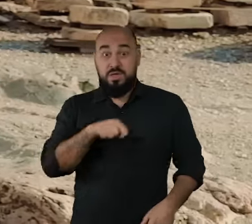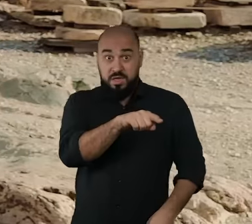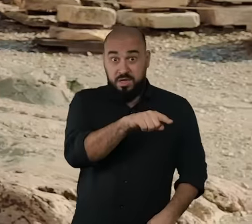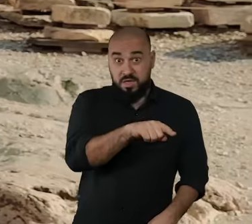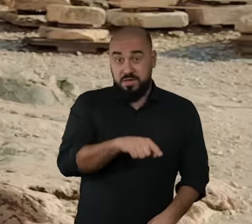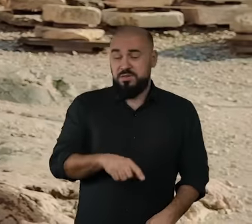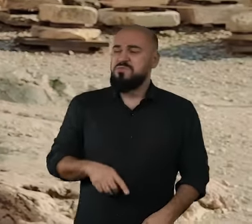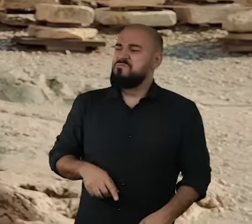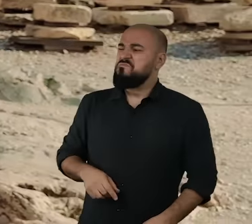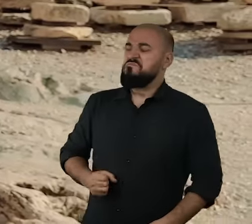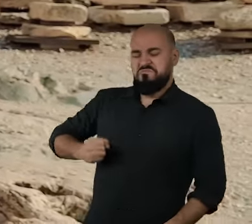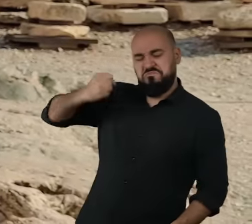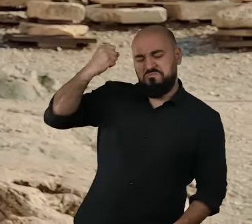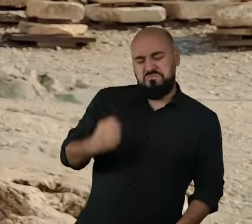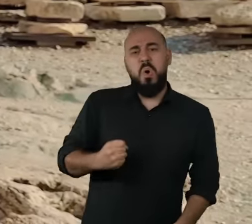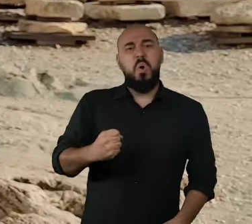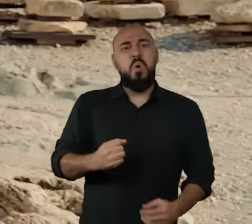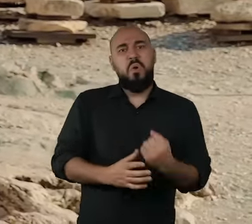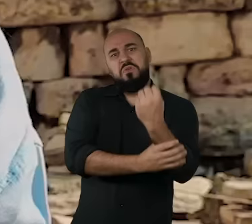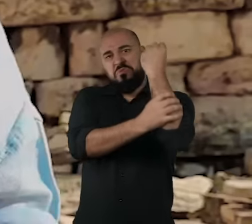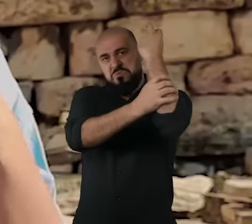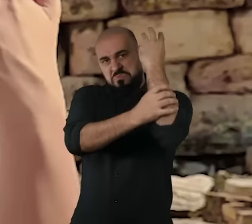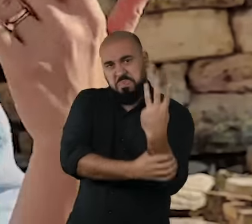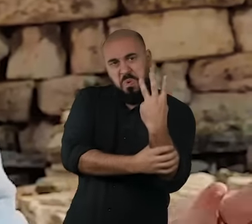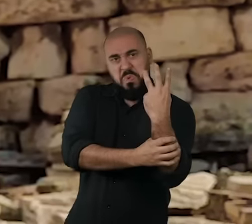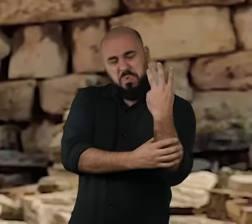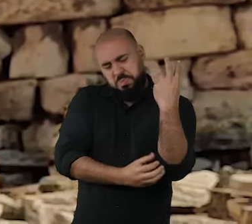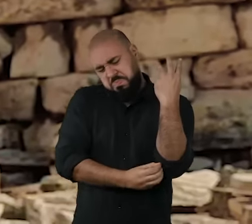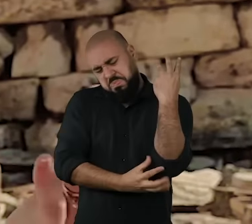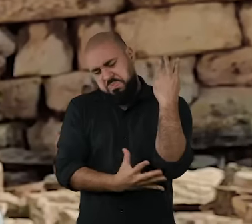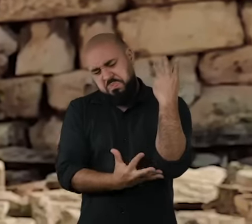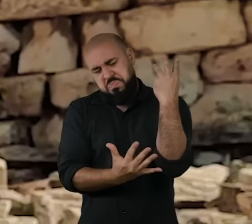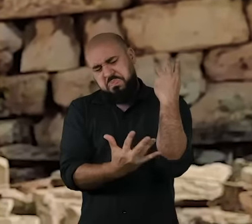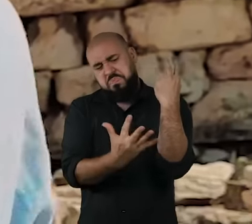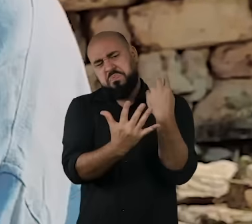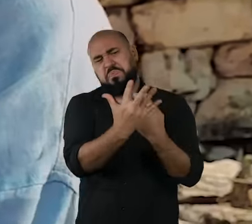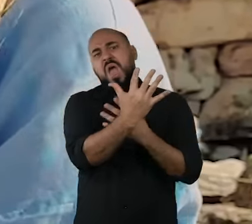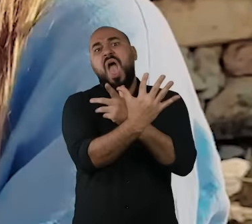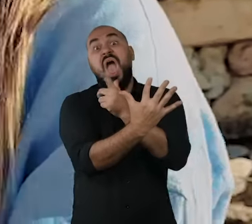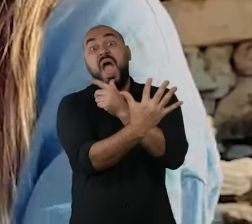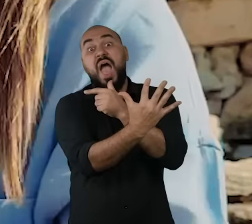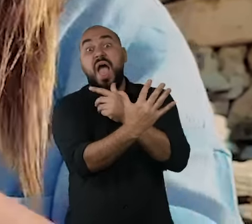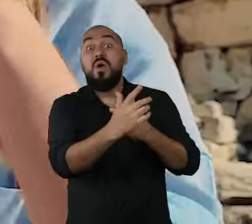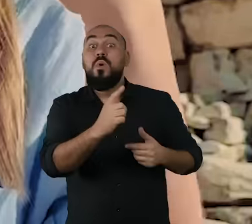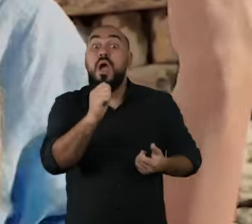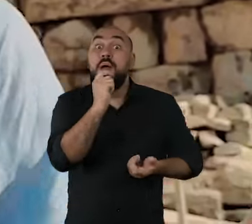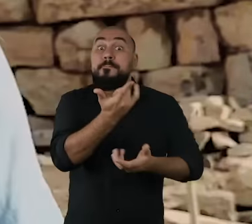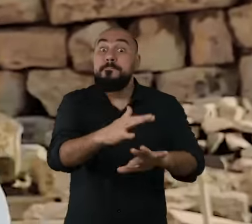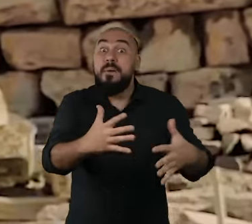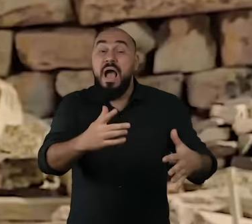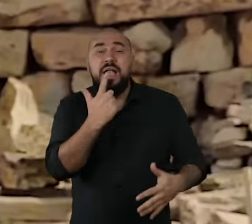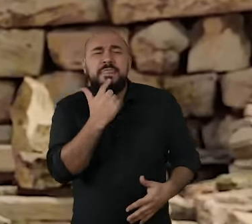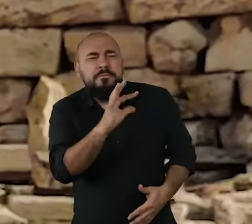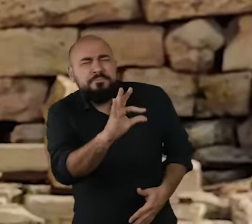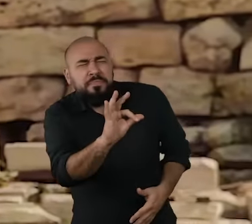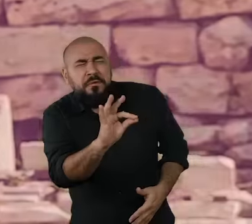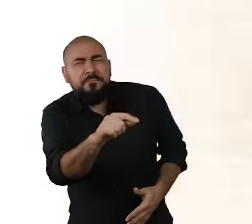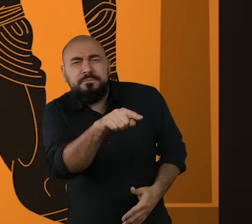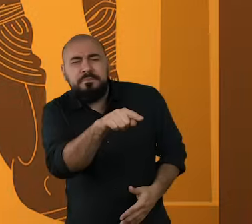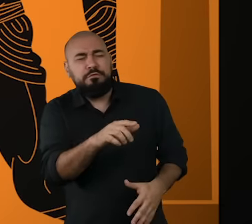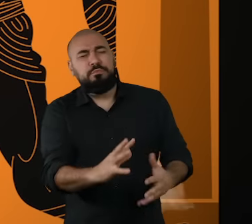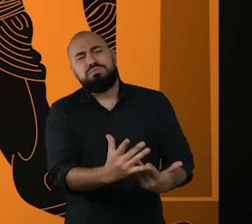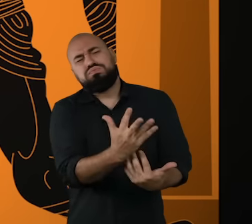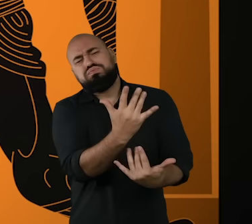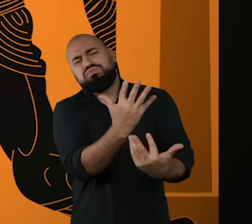começou a jorrar uma fonte de água salgada. Já Atena plantou uma oliveira com lindos frutos em seus galhos.